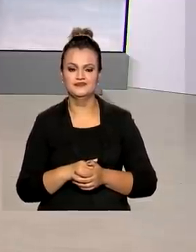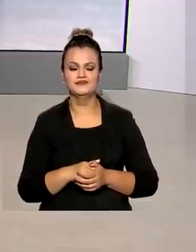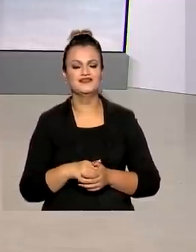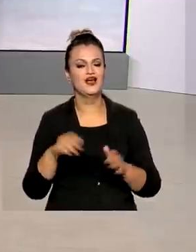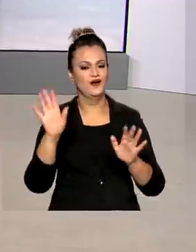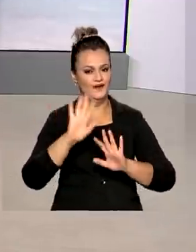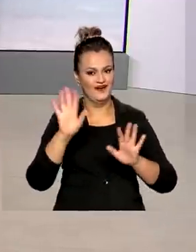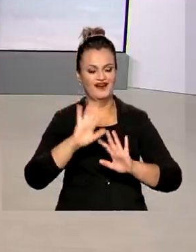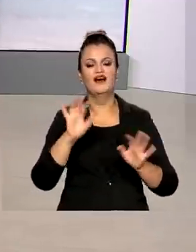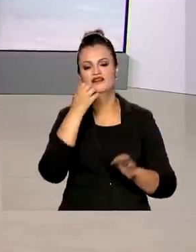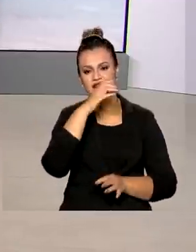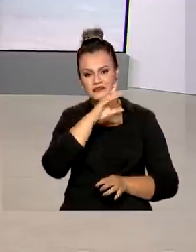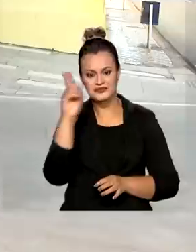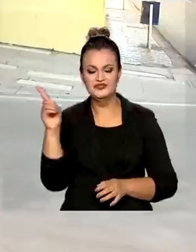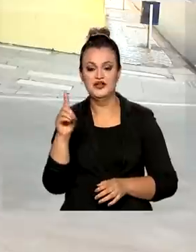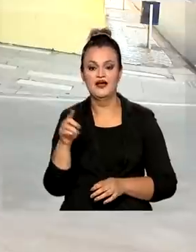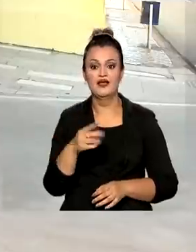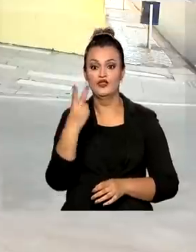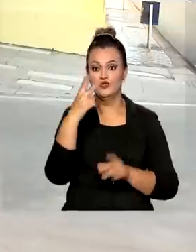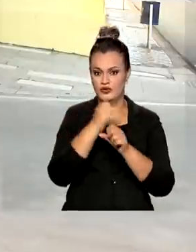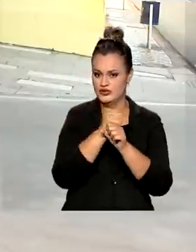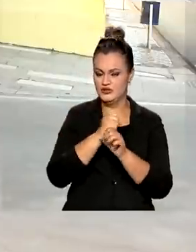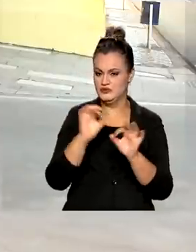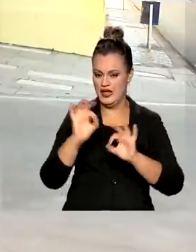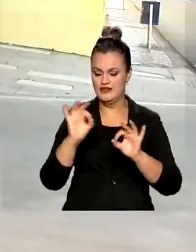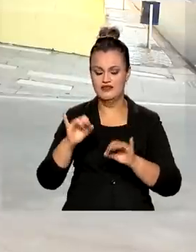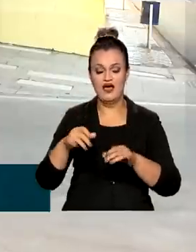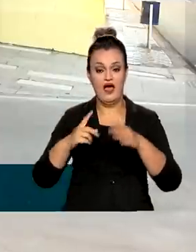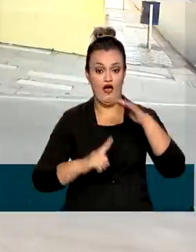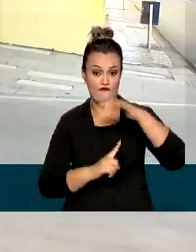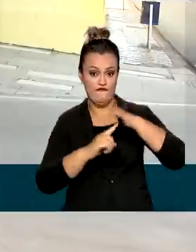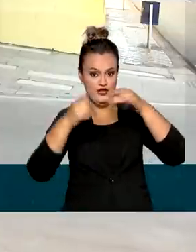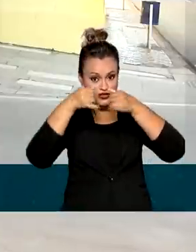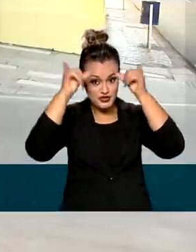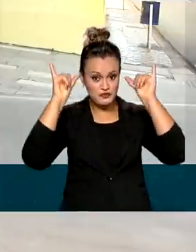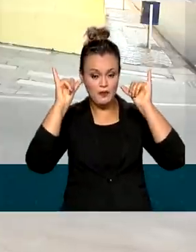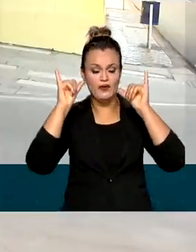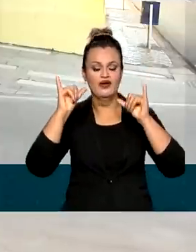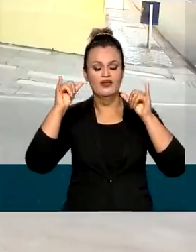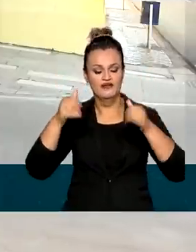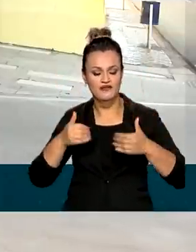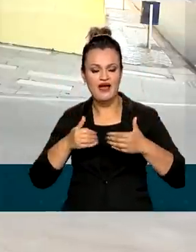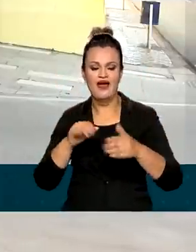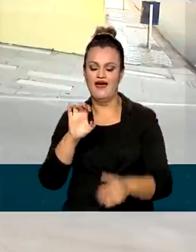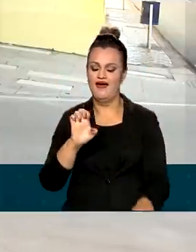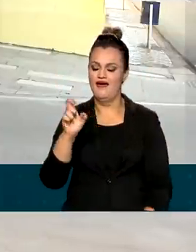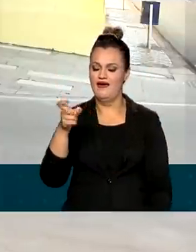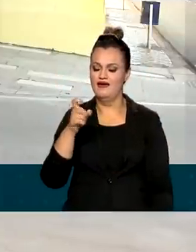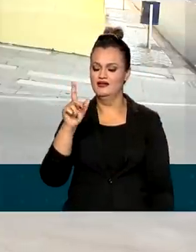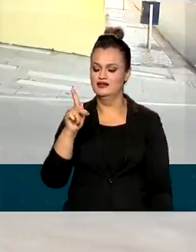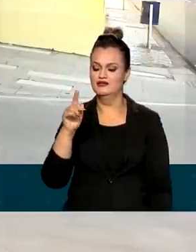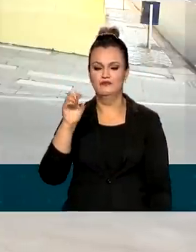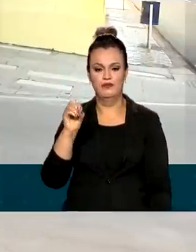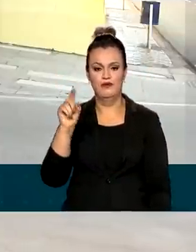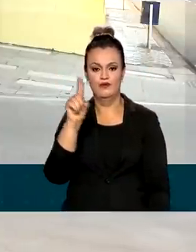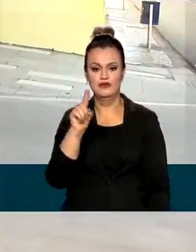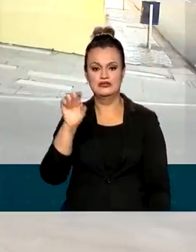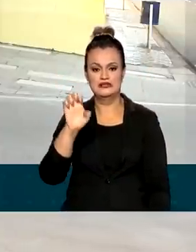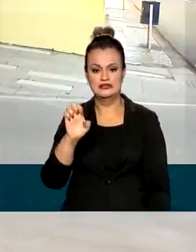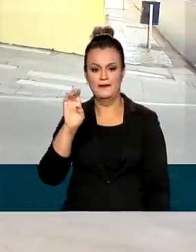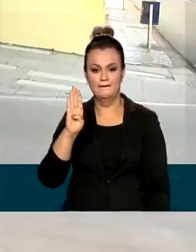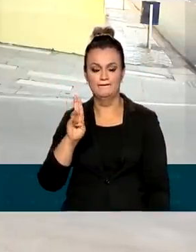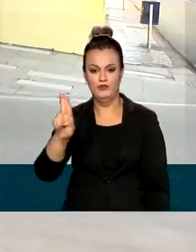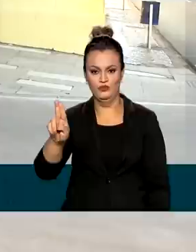Olá, Natália. Bom dia. Depois de dois anos, a Expo Zebu vai voltar a ser realizada de forma presencial. Cerca de 200 mil